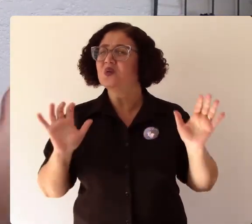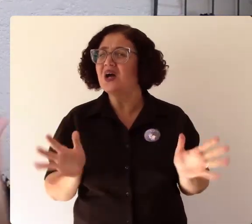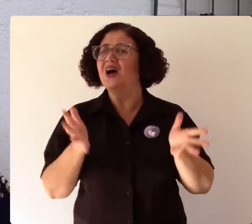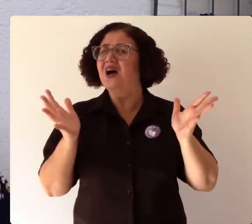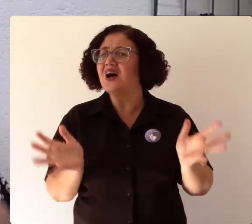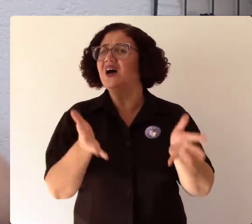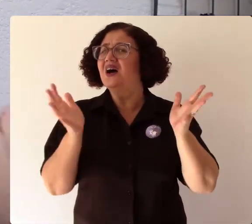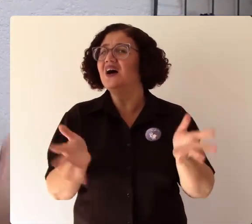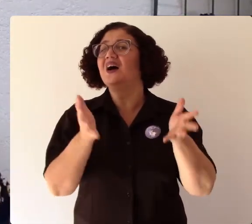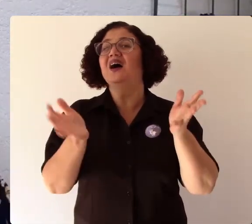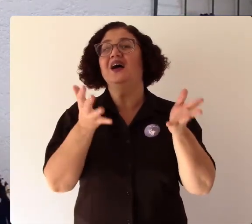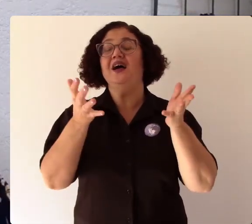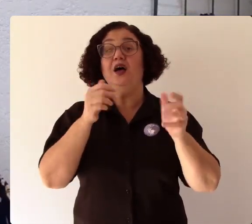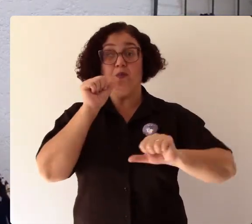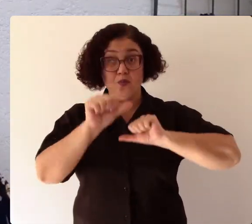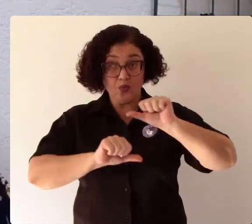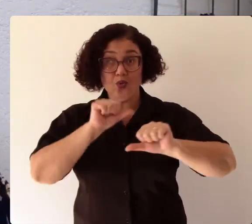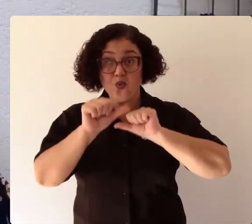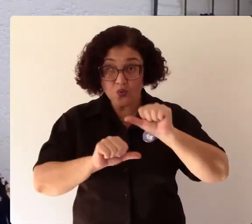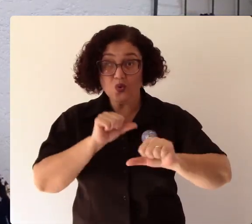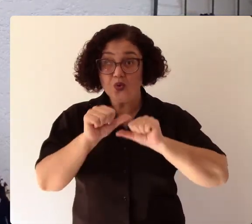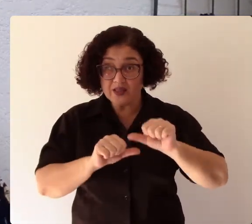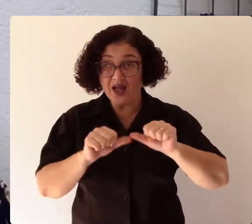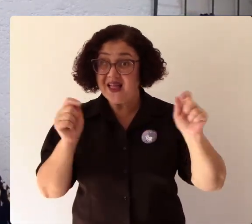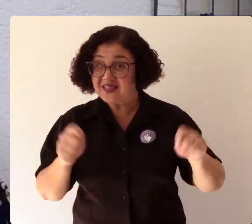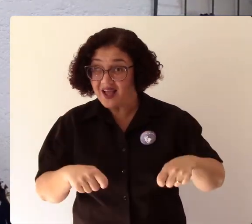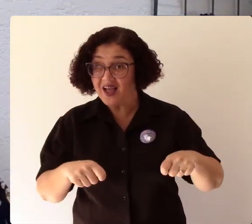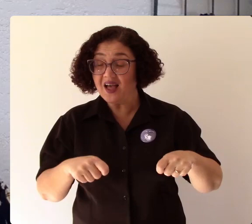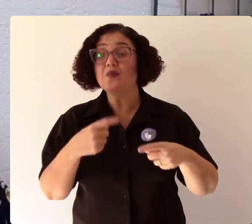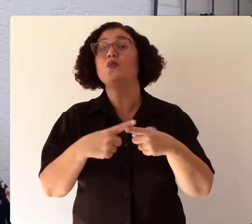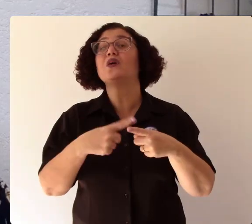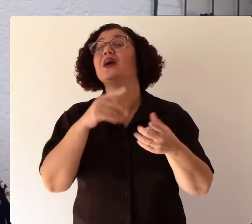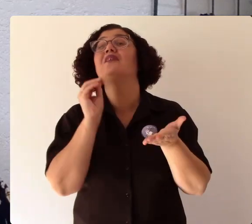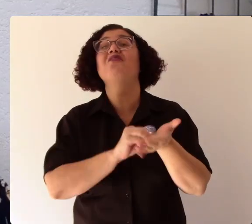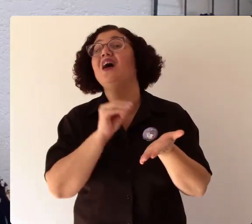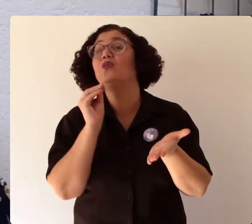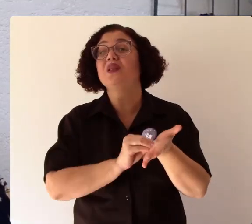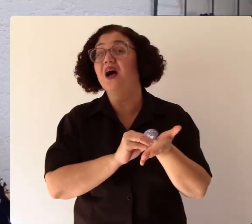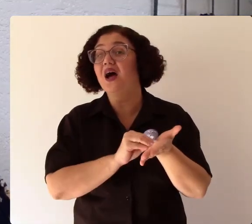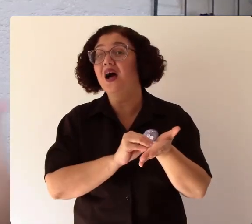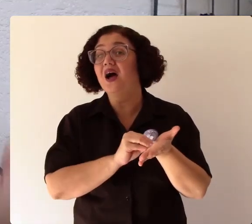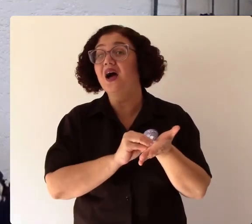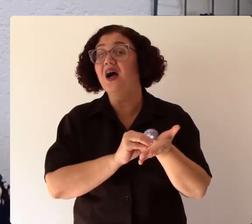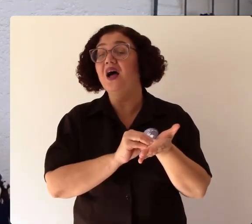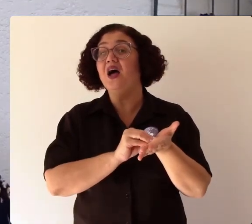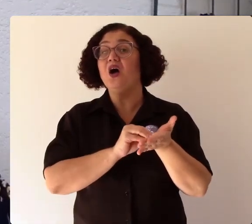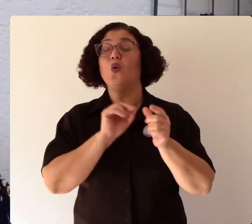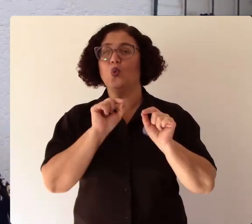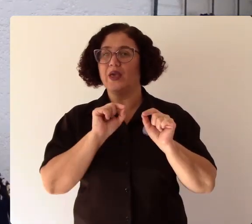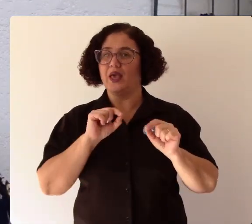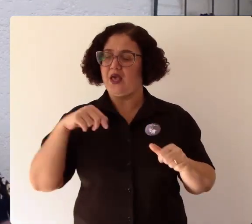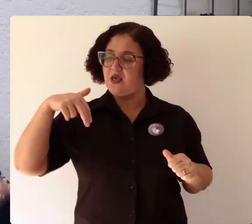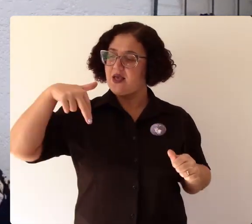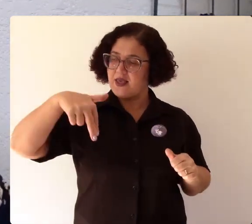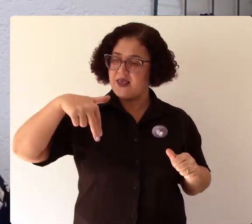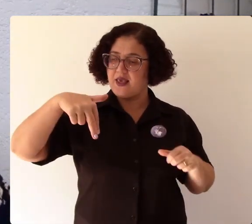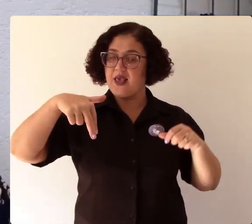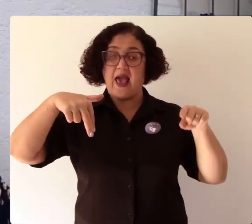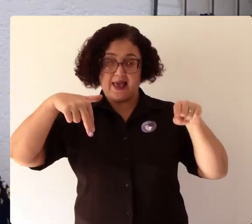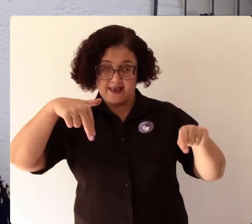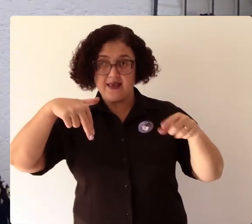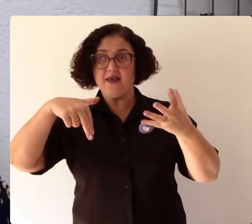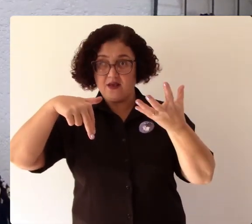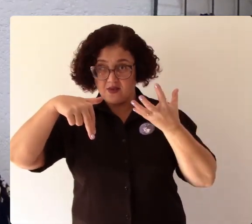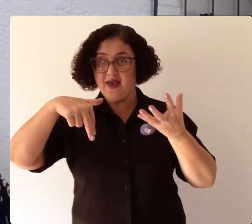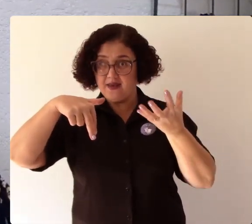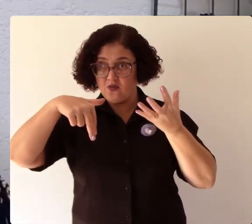que só se dá porque não se tem né eu só caminho porque